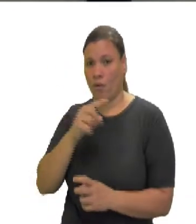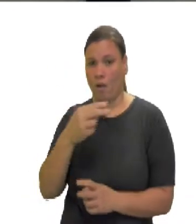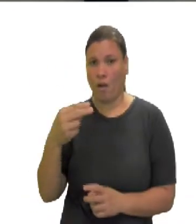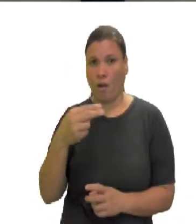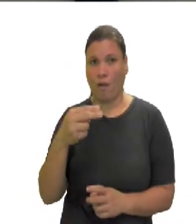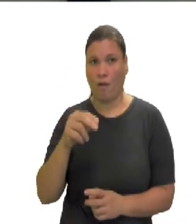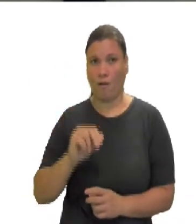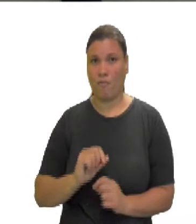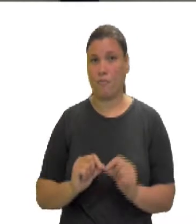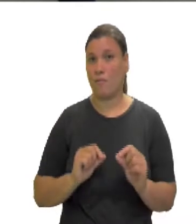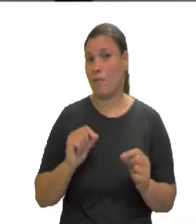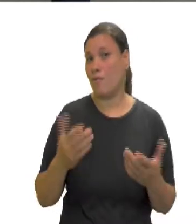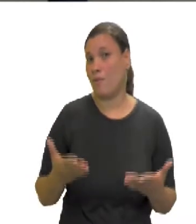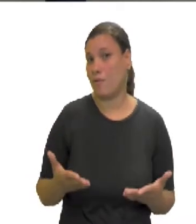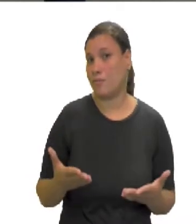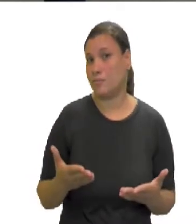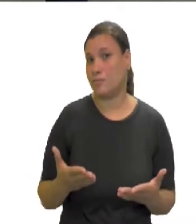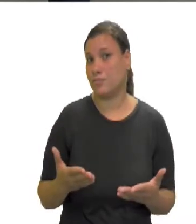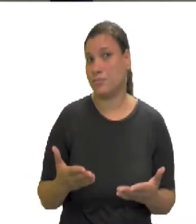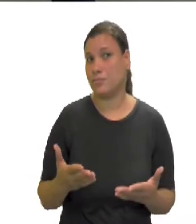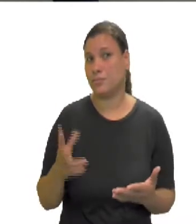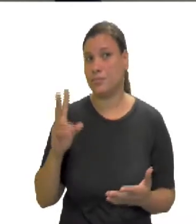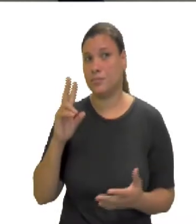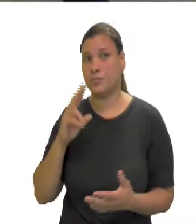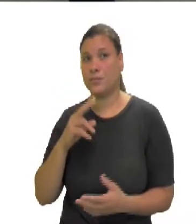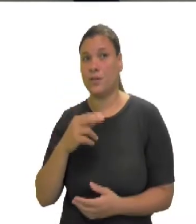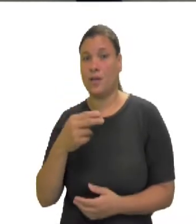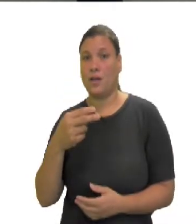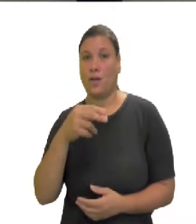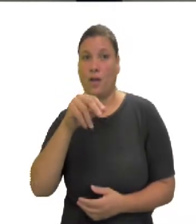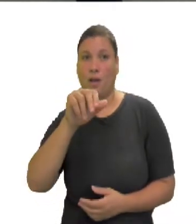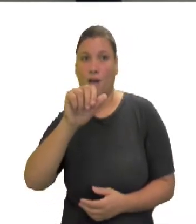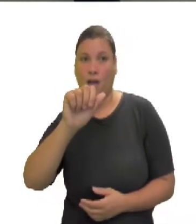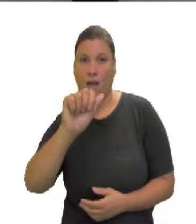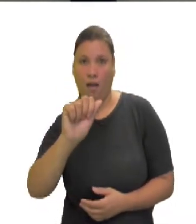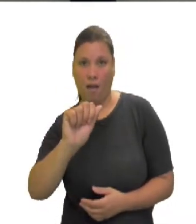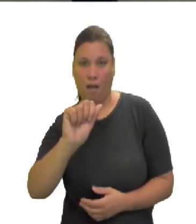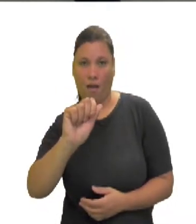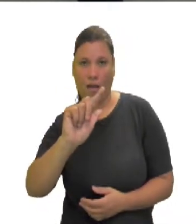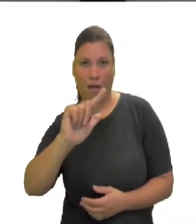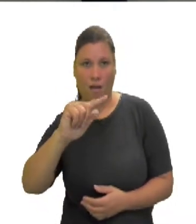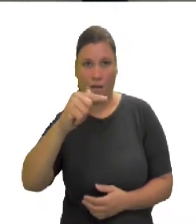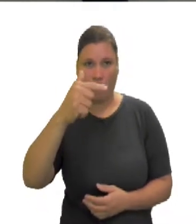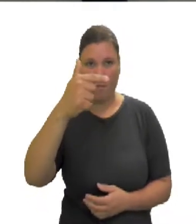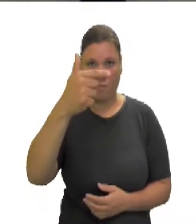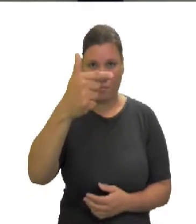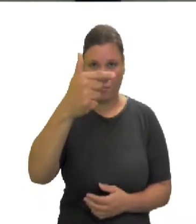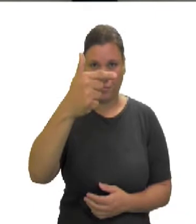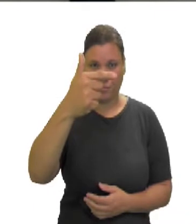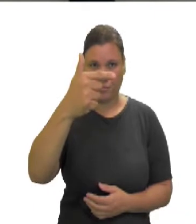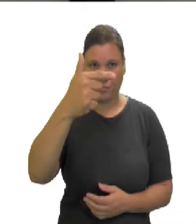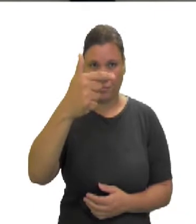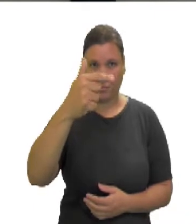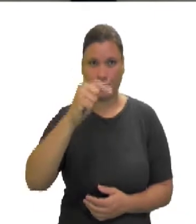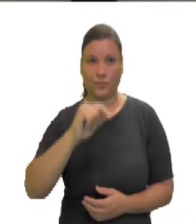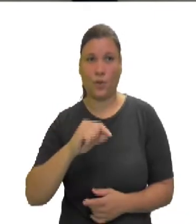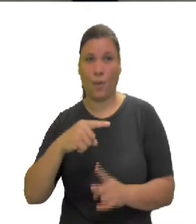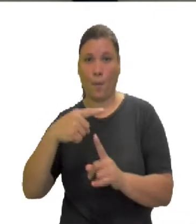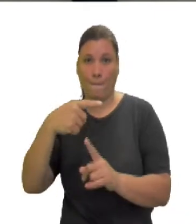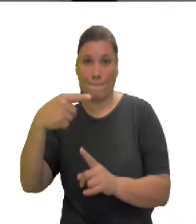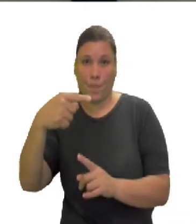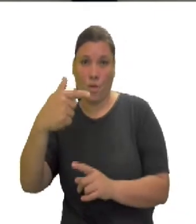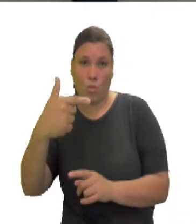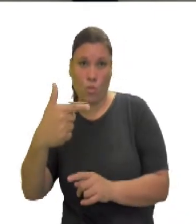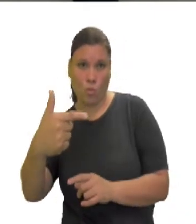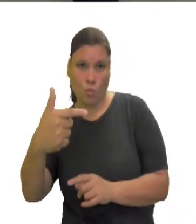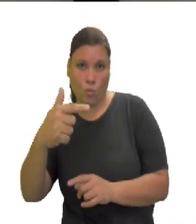tenho B mais B ao quadrado. Então, aqui eu vou somar o primeiro termo, somando